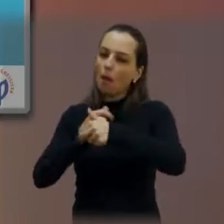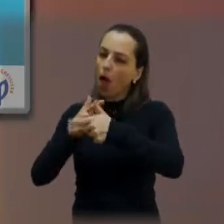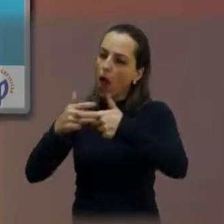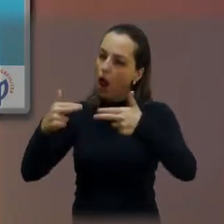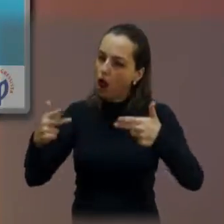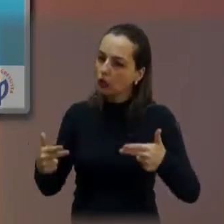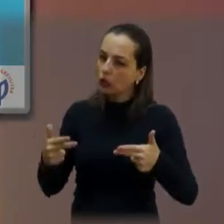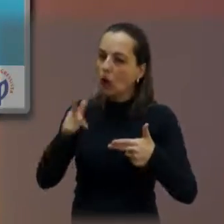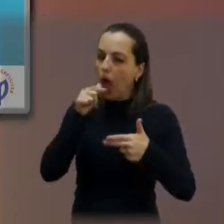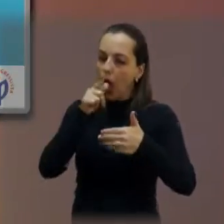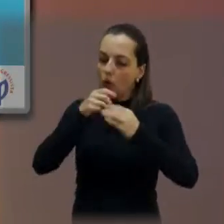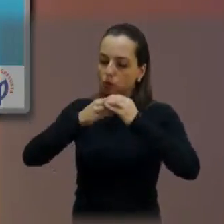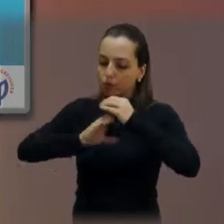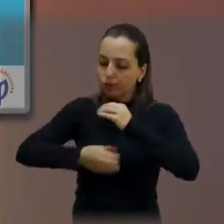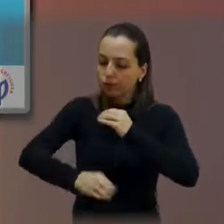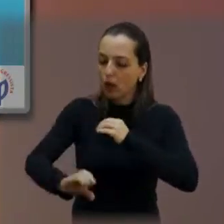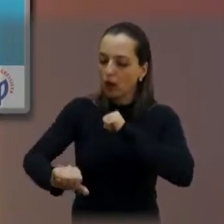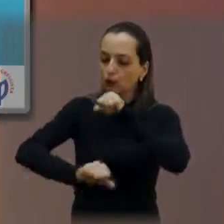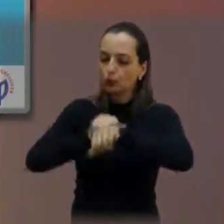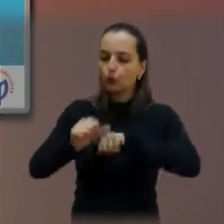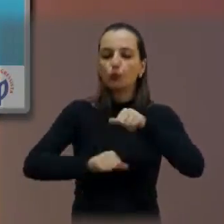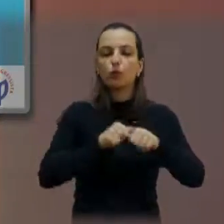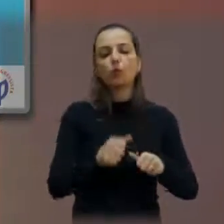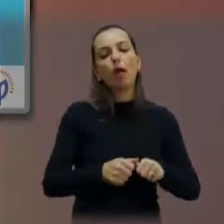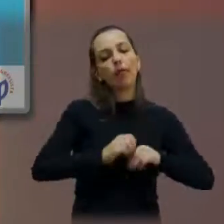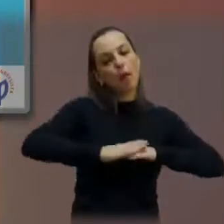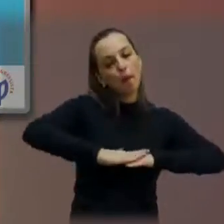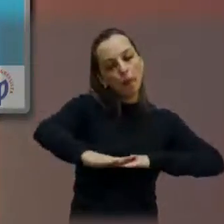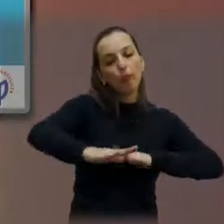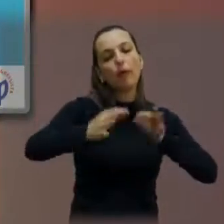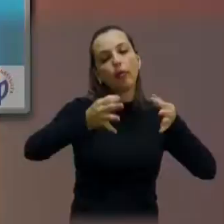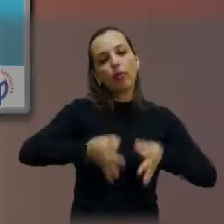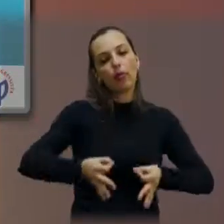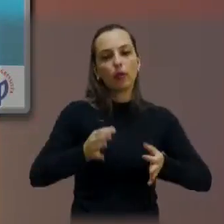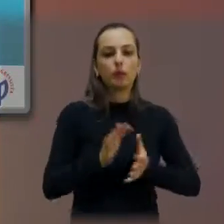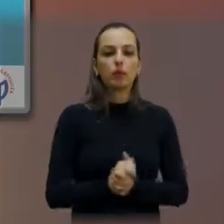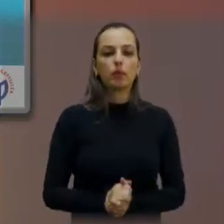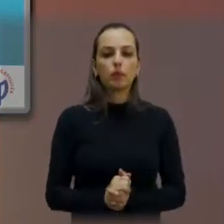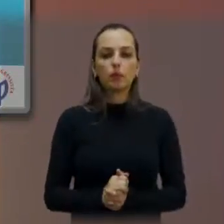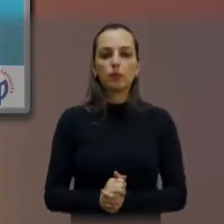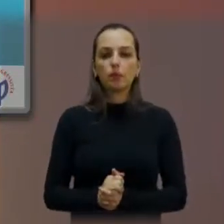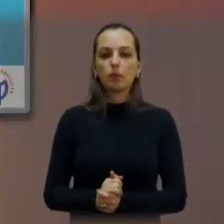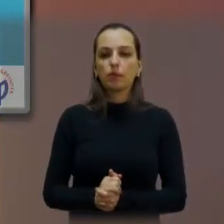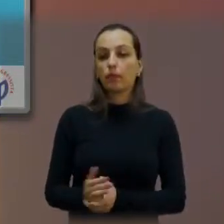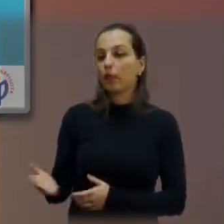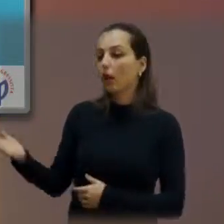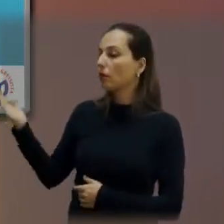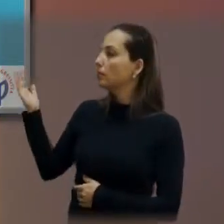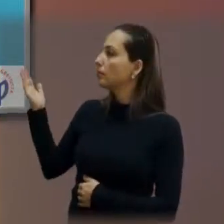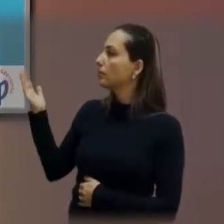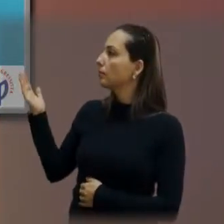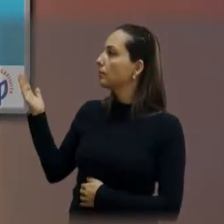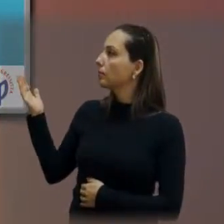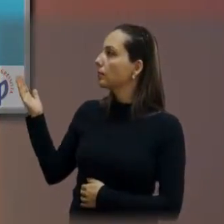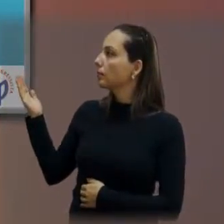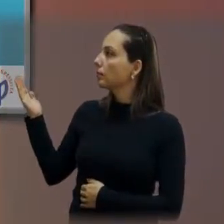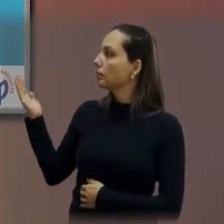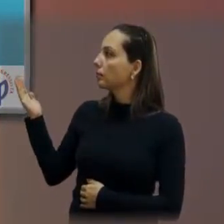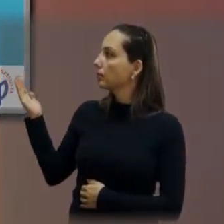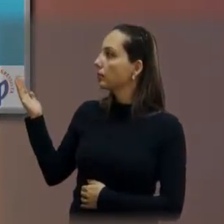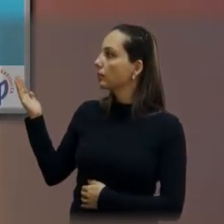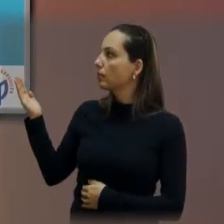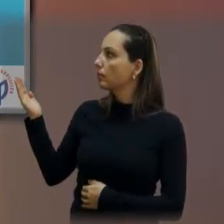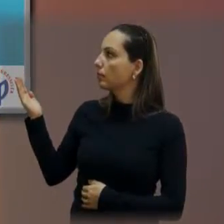fazendo a manutenção nas vias. A próxima. Aí já é uma demanda antiga, que foi uma das